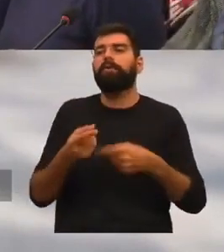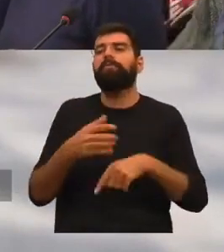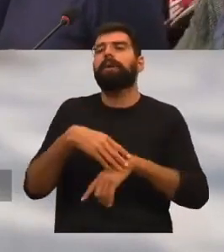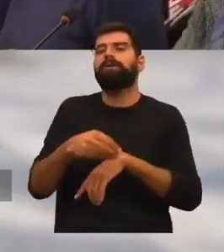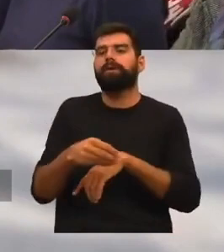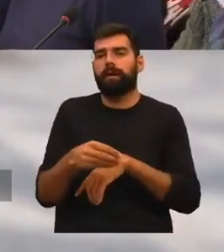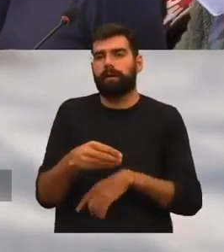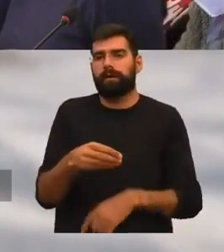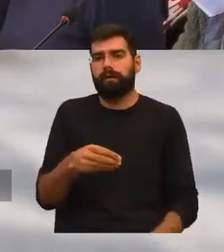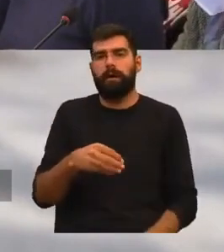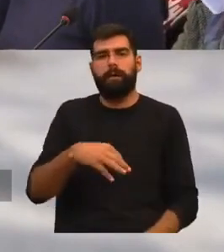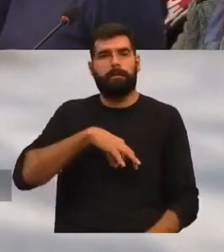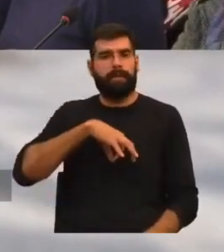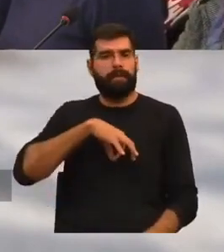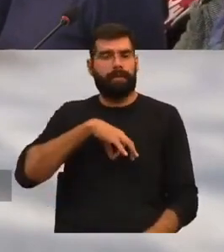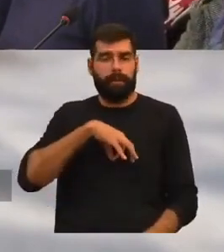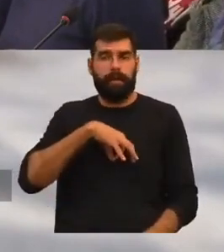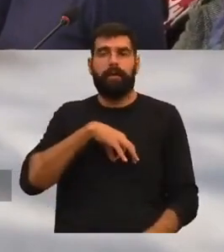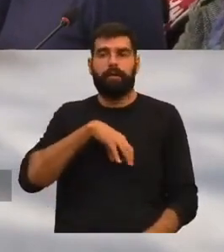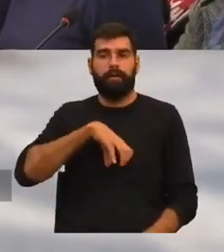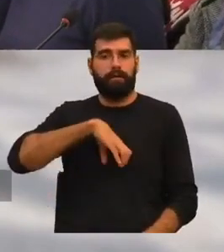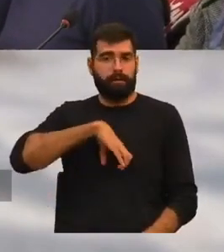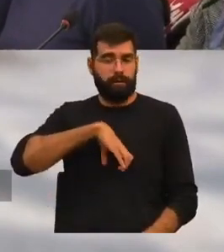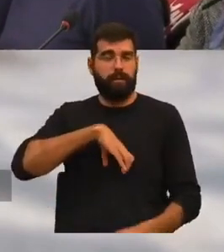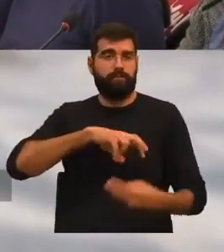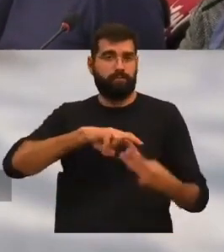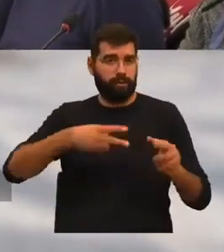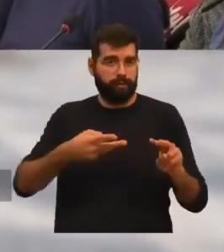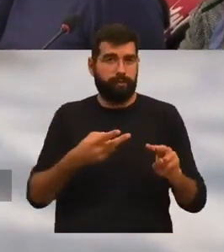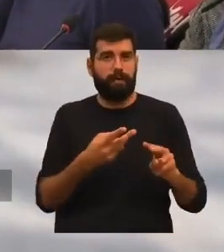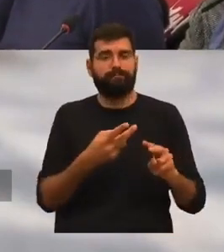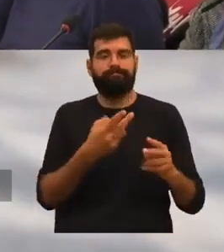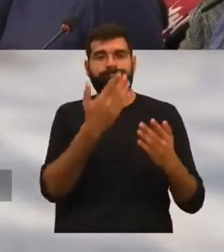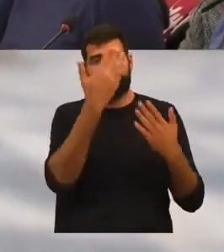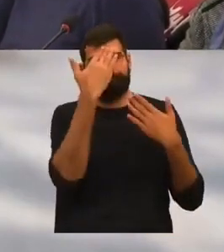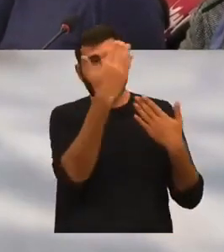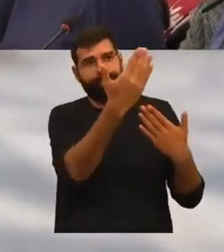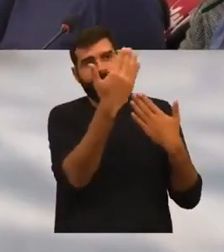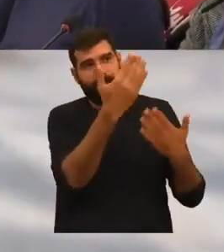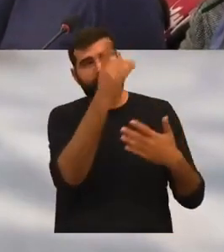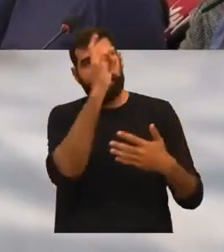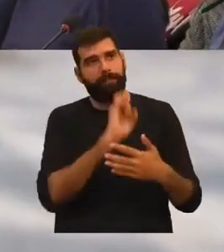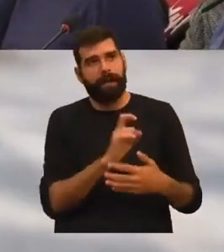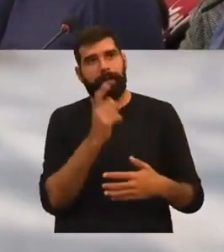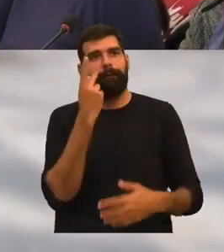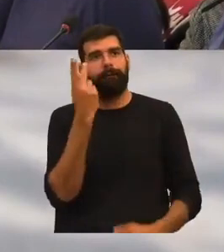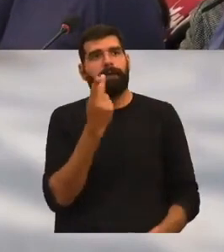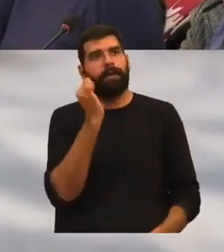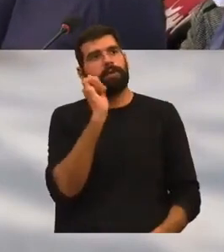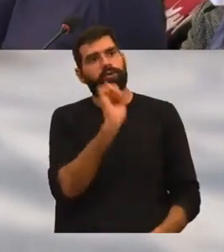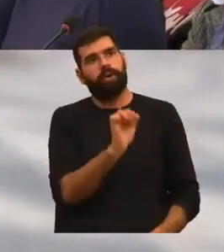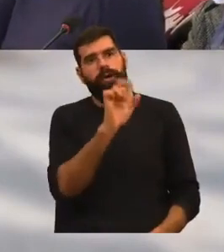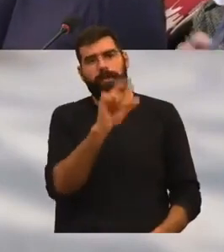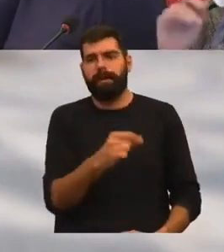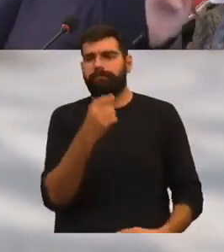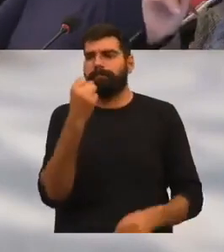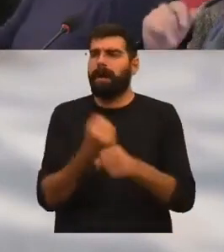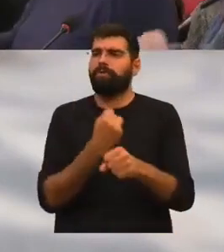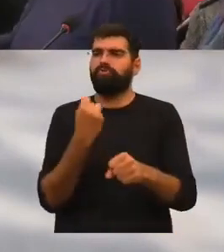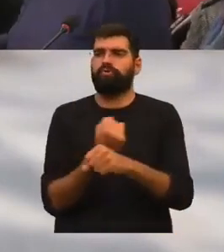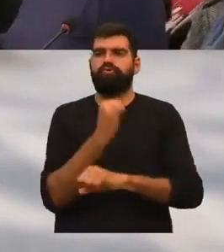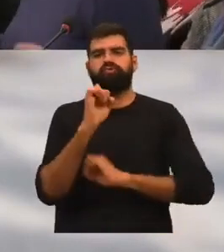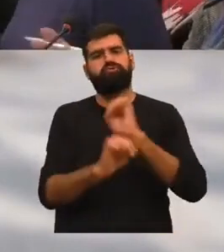a Menalha Municipal de Mérito Cultural, consagrando na cidade a memória da sua vida e dos seus feitos.